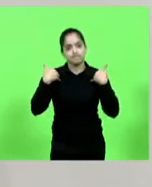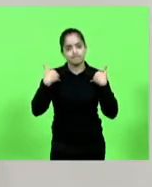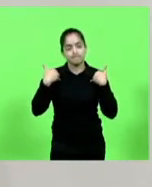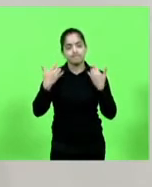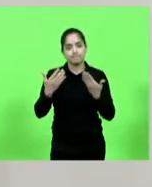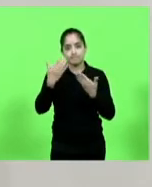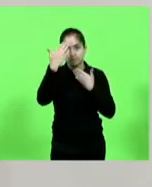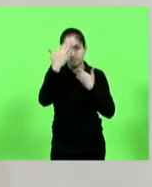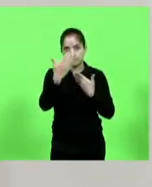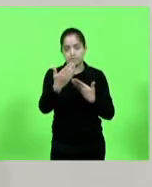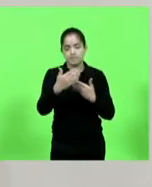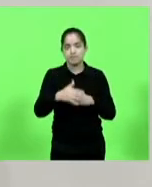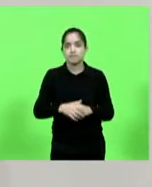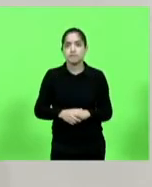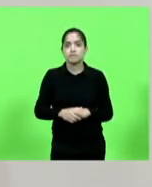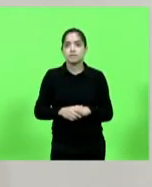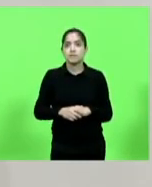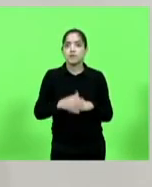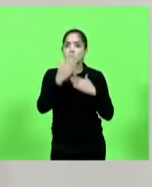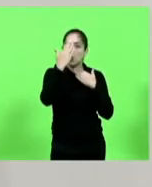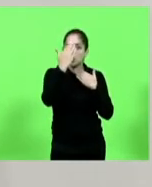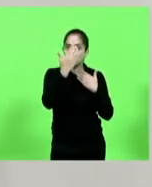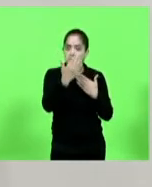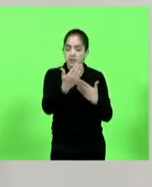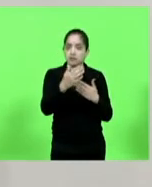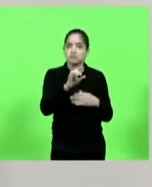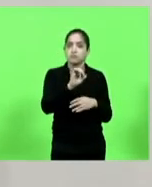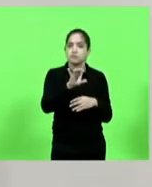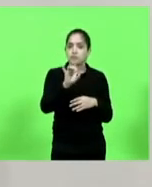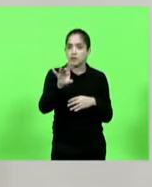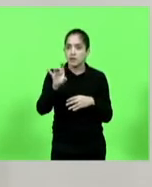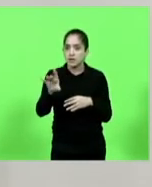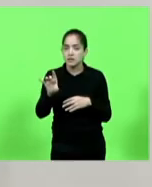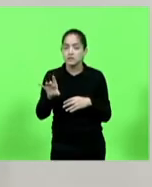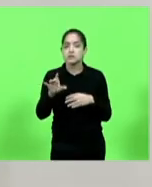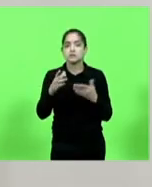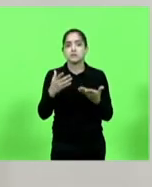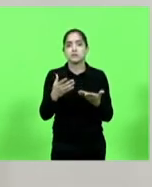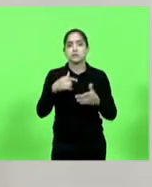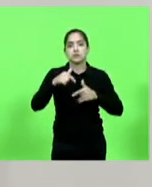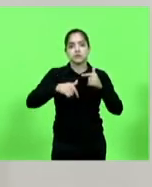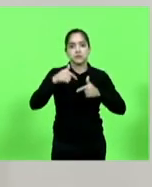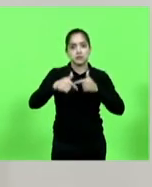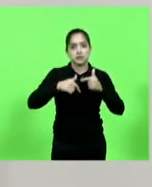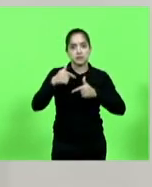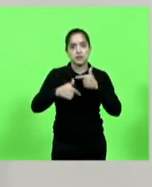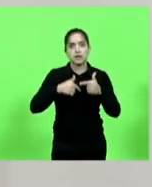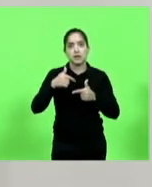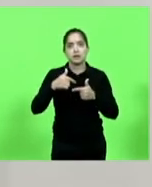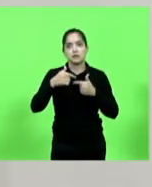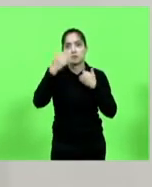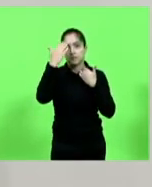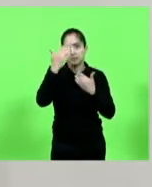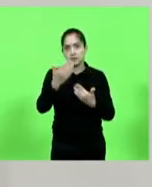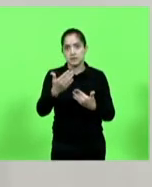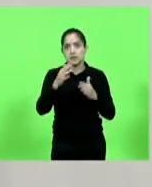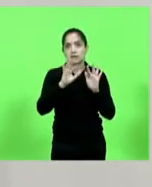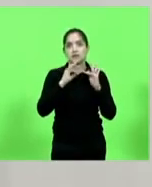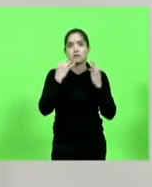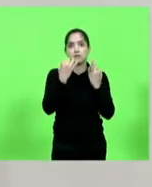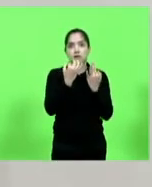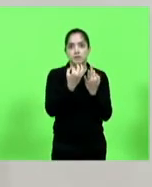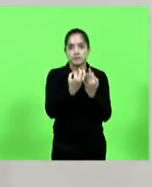Obrigado. Obrigado mesmo a cada colaborador. Obrigado à família,